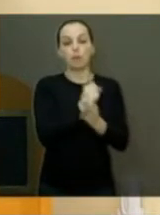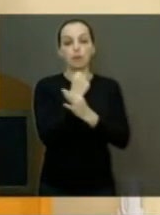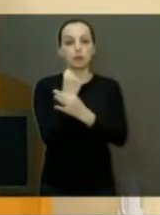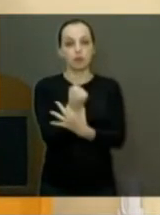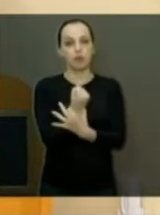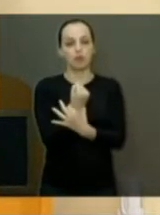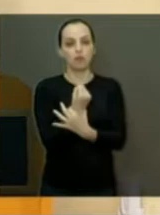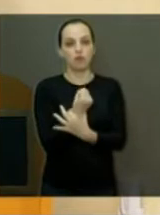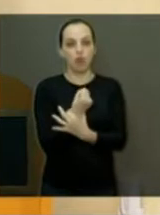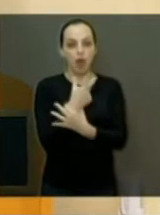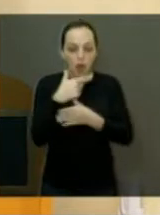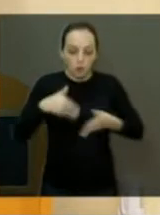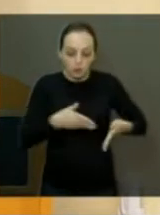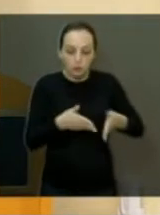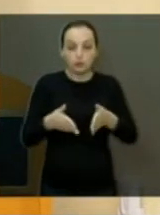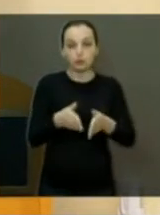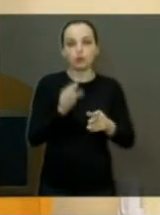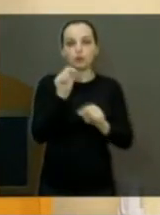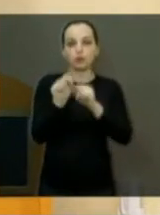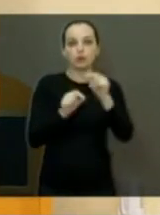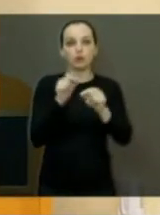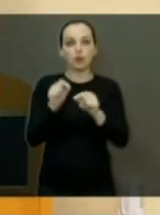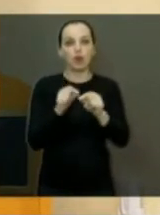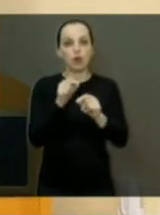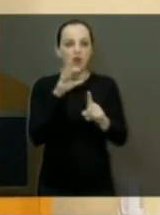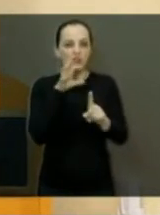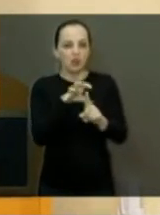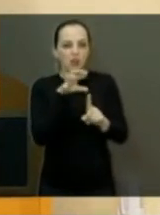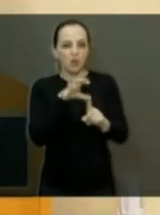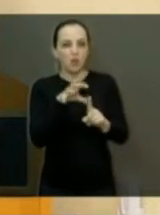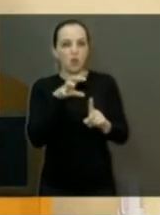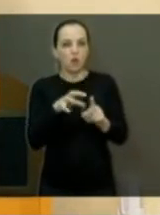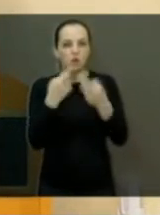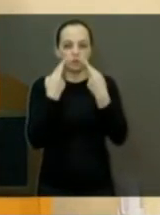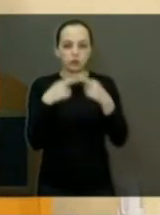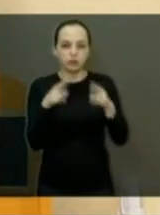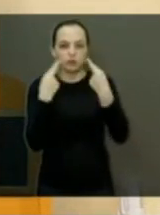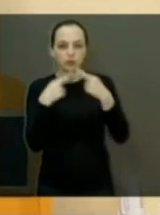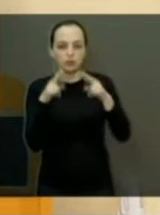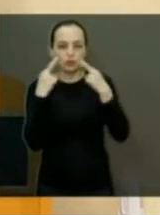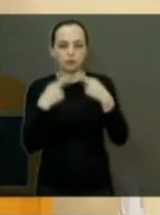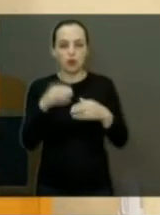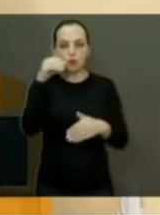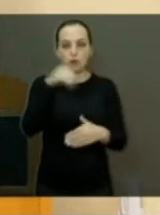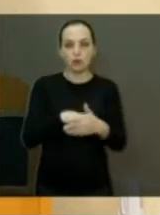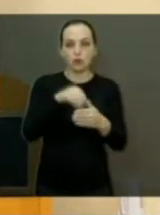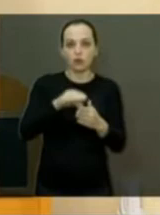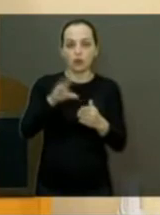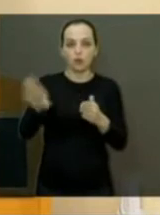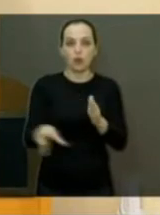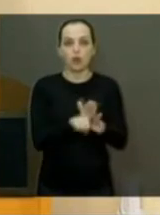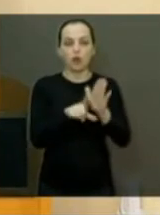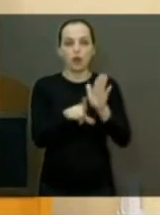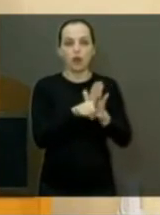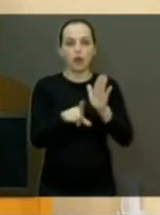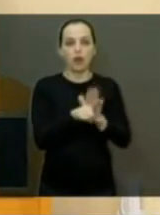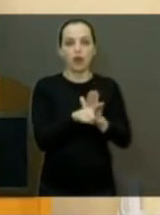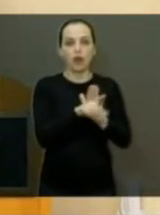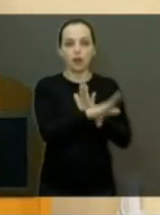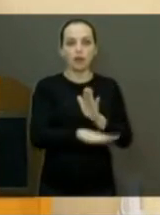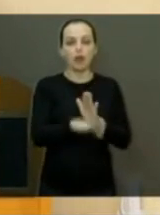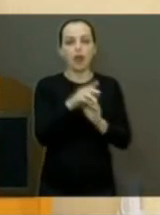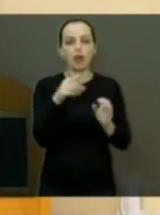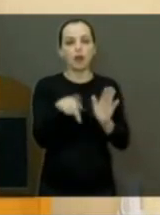E não... Então, quando se atacou no passado, quando nós mudamos aqui na Câmara, a lei, que aí só era a chácara